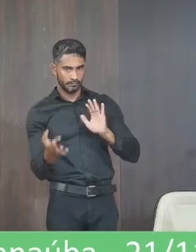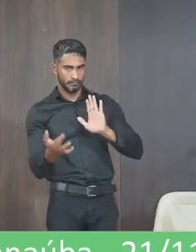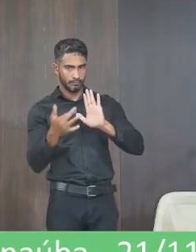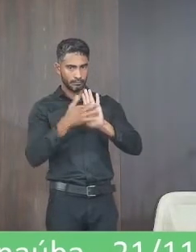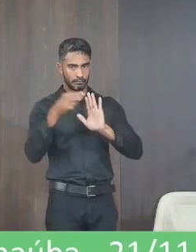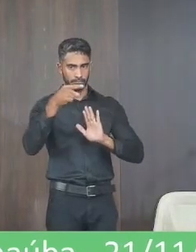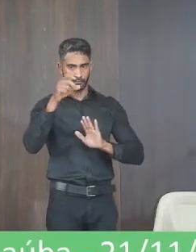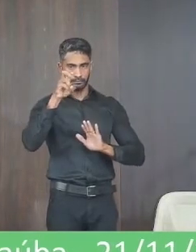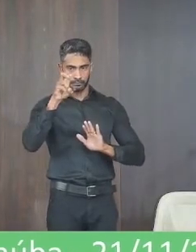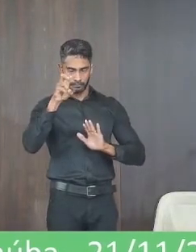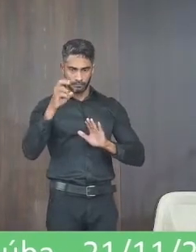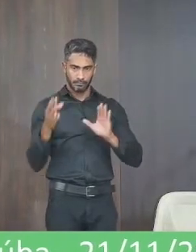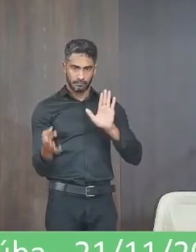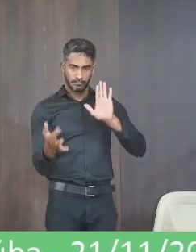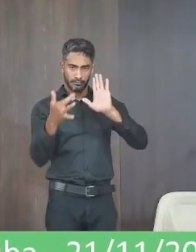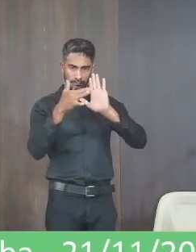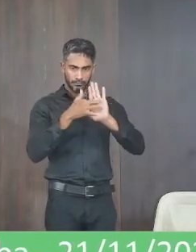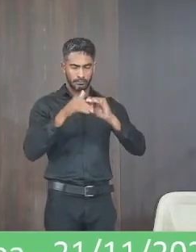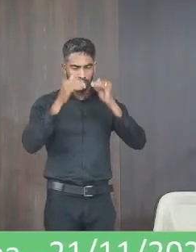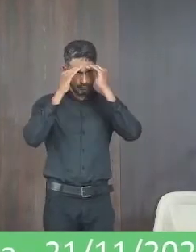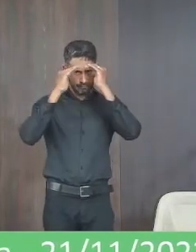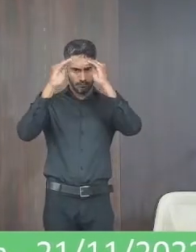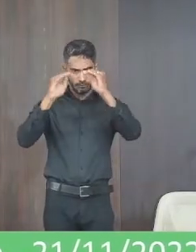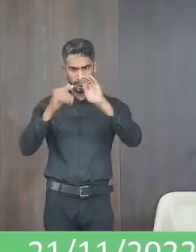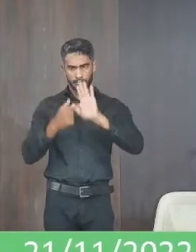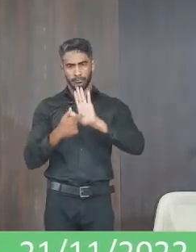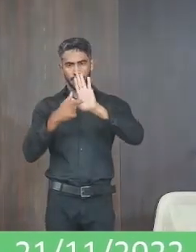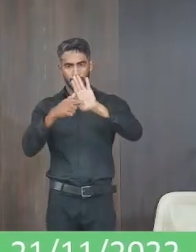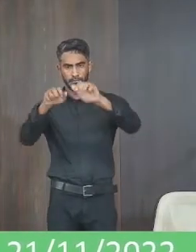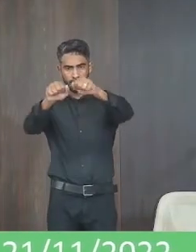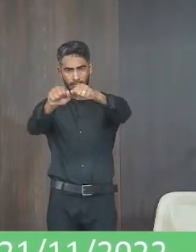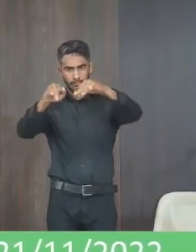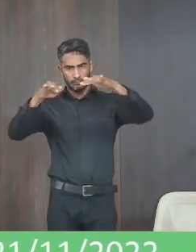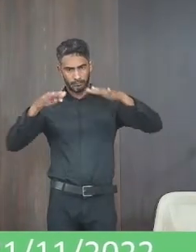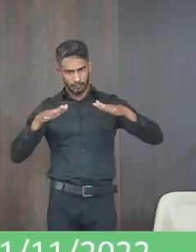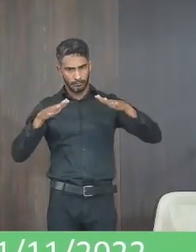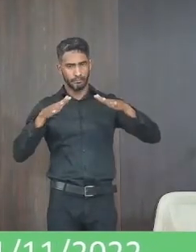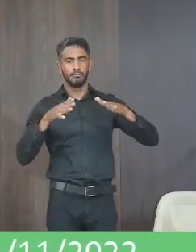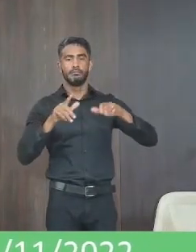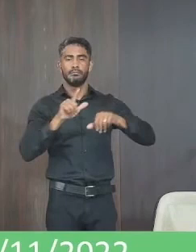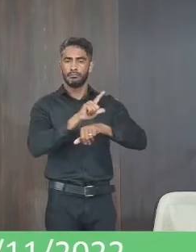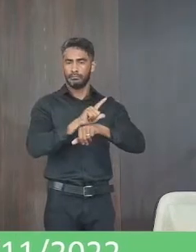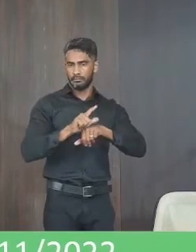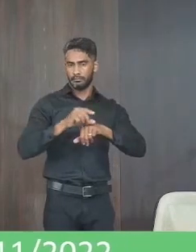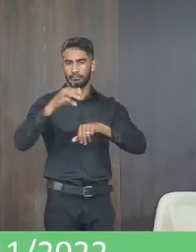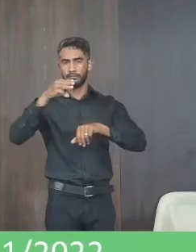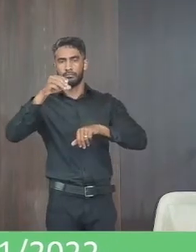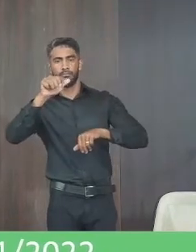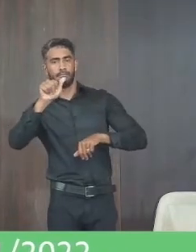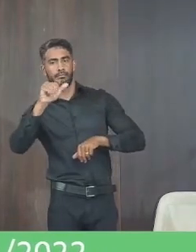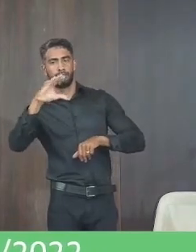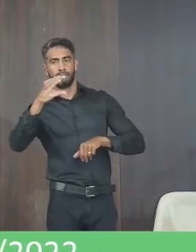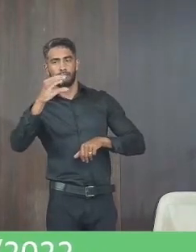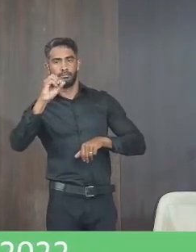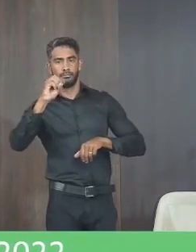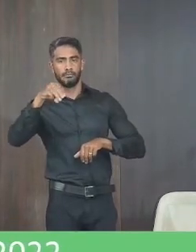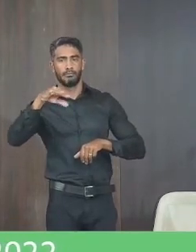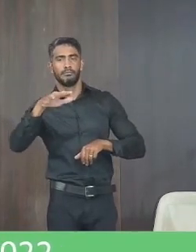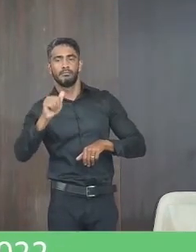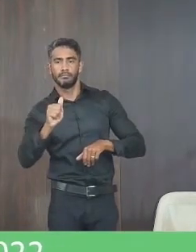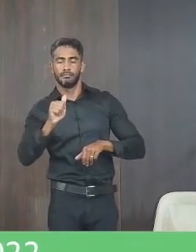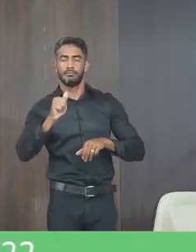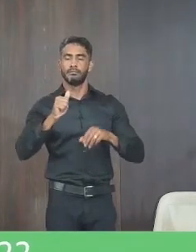casa vem respetuosamente apresentar ao plenário a presente moção de aplauso com a loja maçônica União Vale do Gurutuba pelo aniversário de 41 anos de